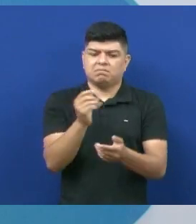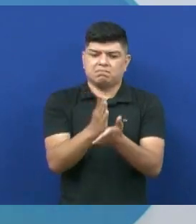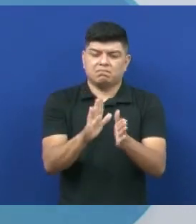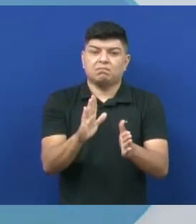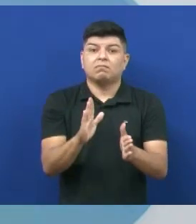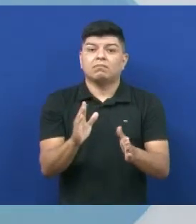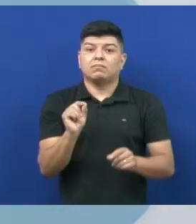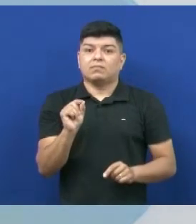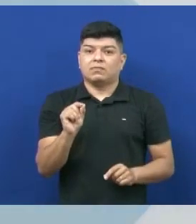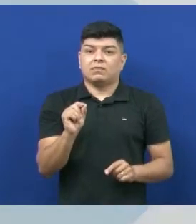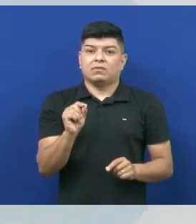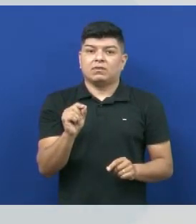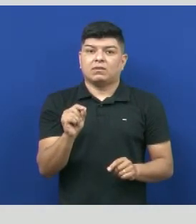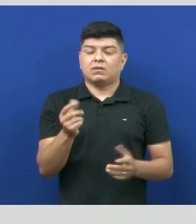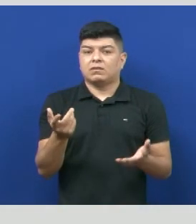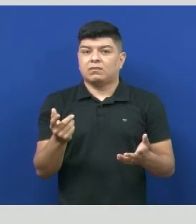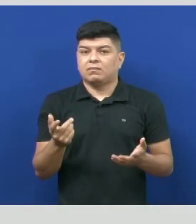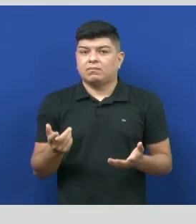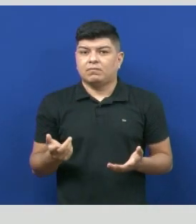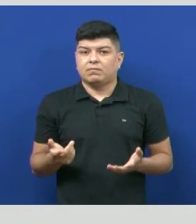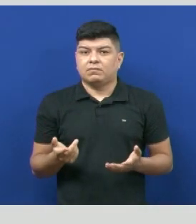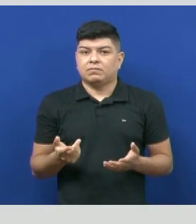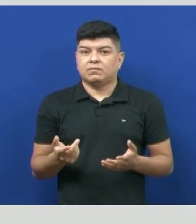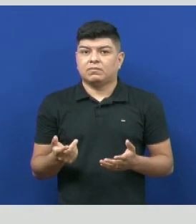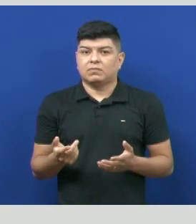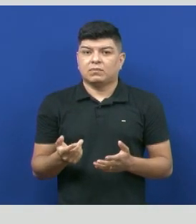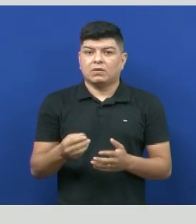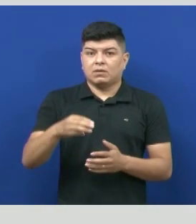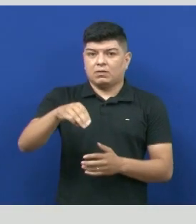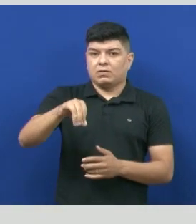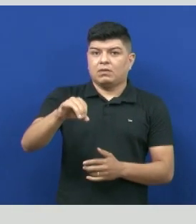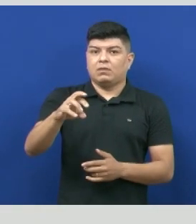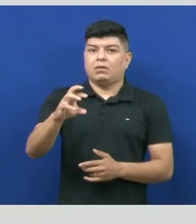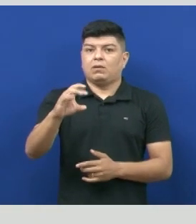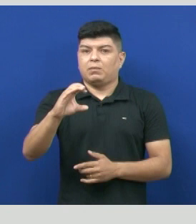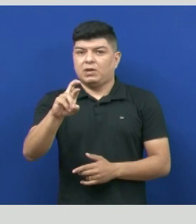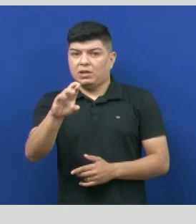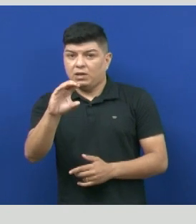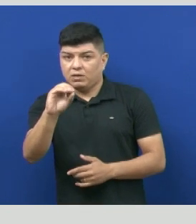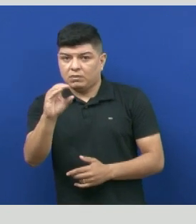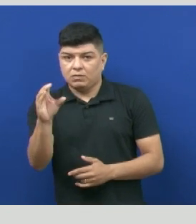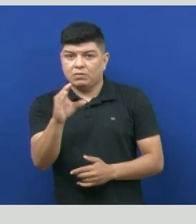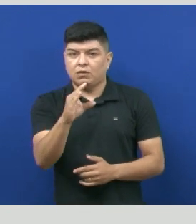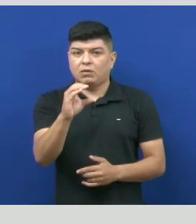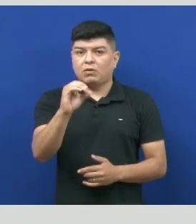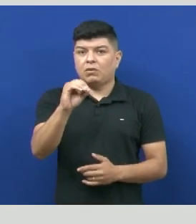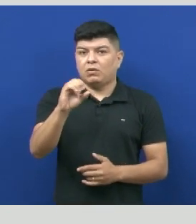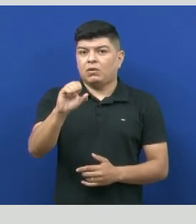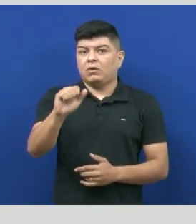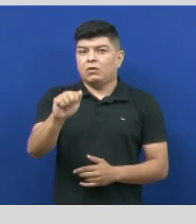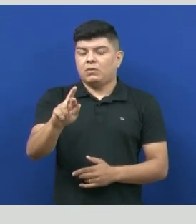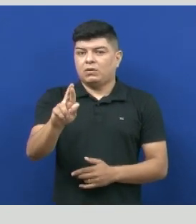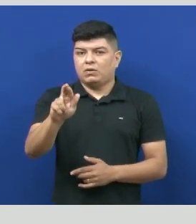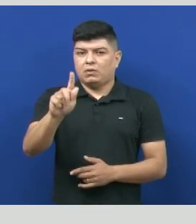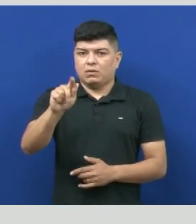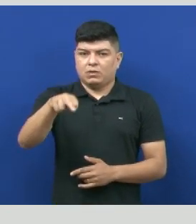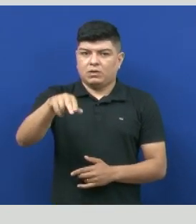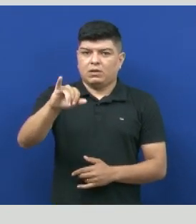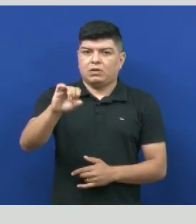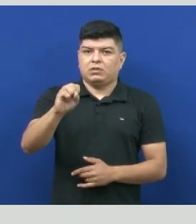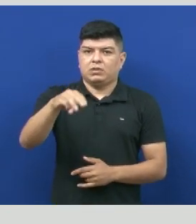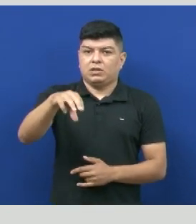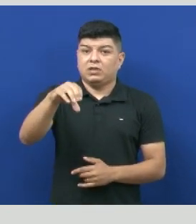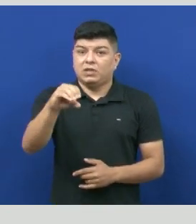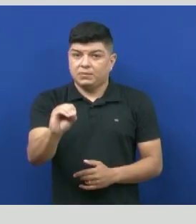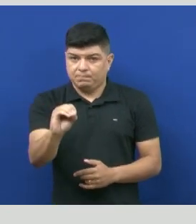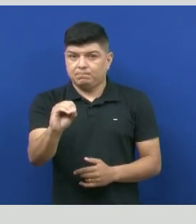-organismos? Bom, a questão era, os micro-organismos eram carregados pelo ar. Aí, que foi feito? Quebrou um desses gargalos aí